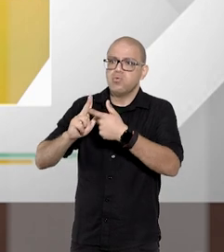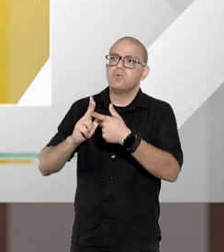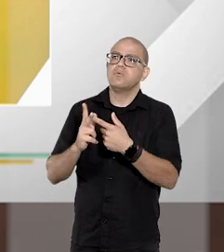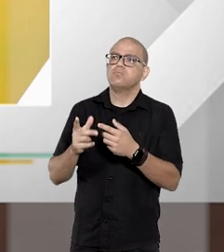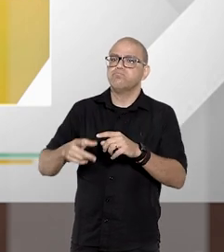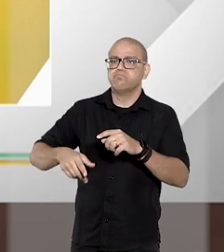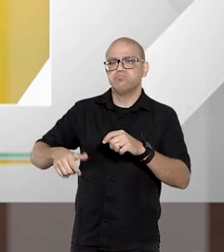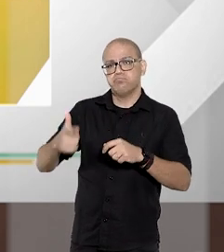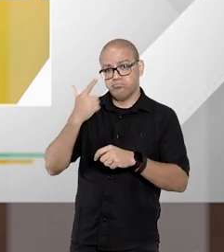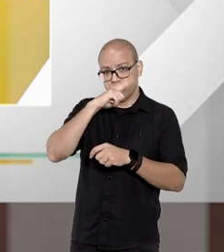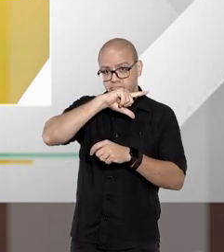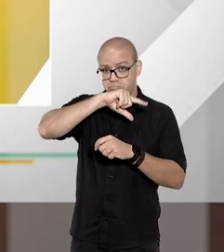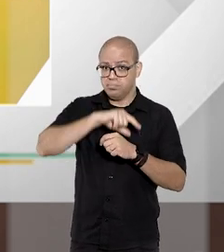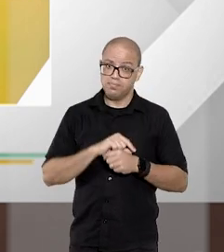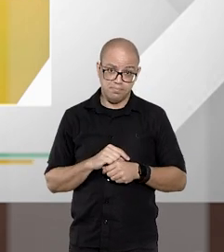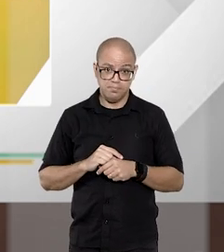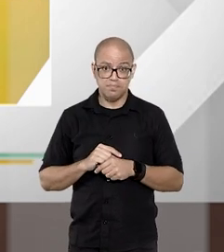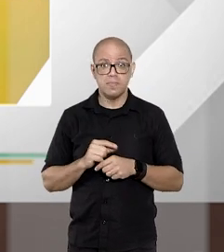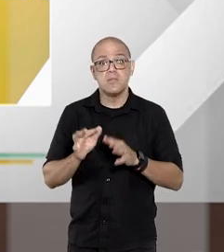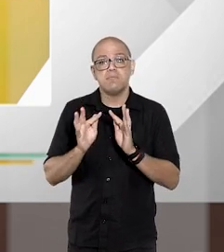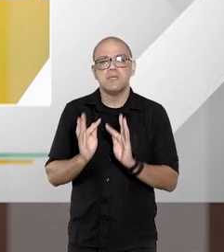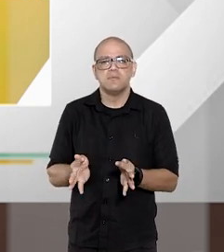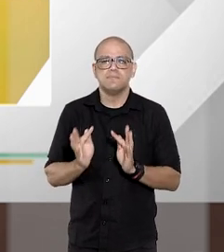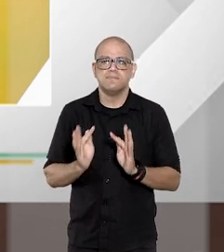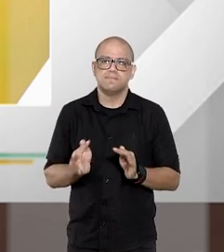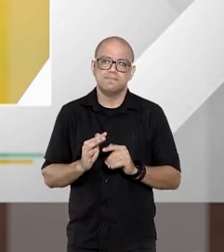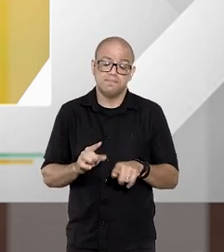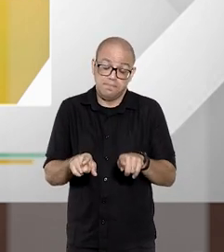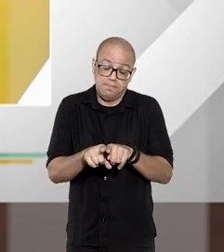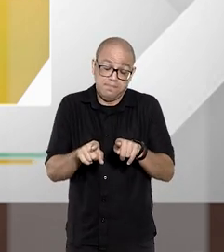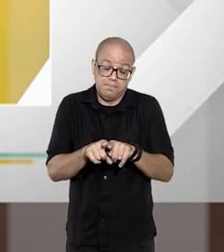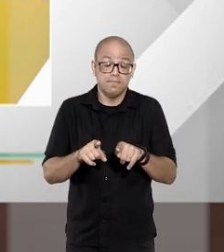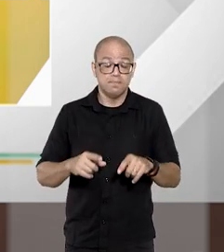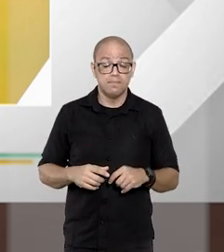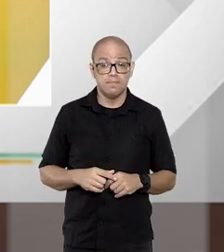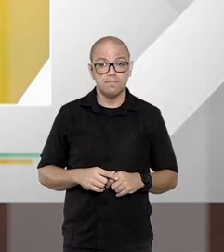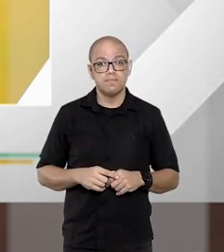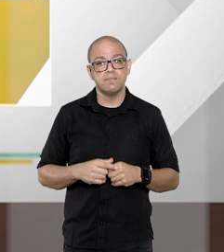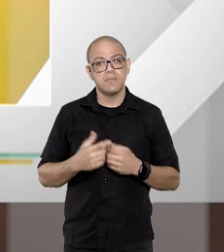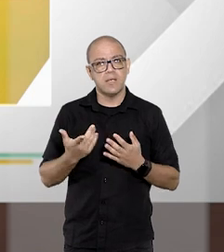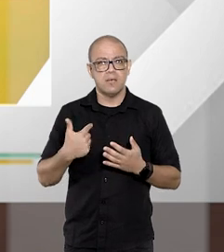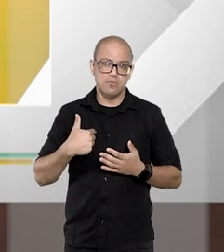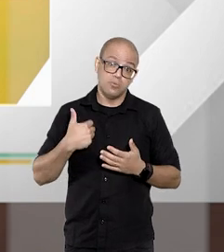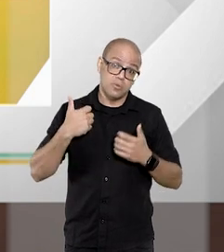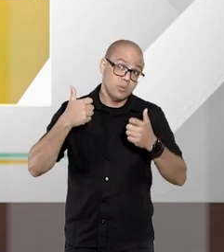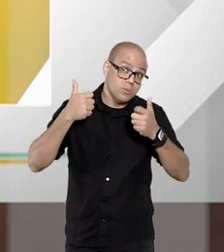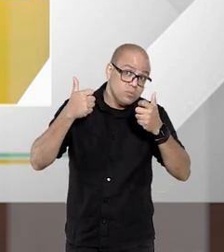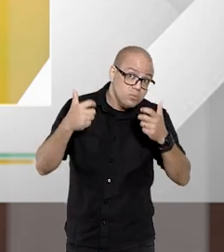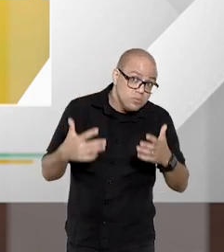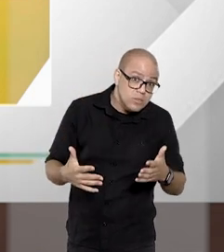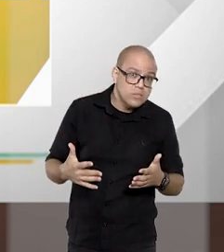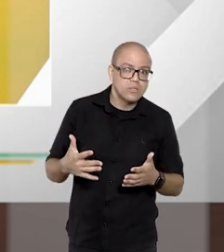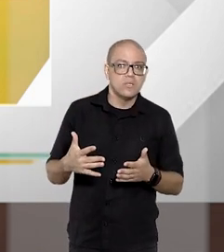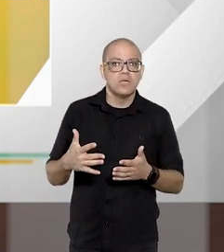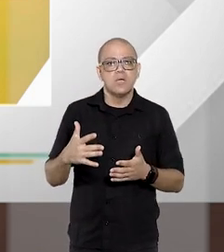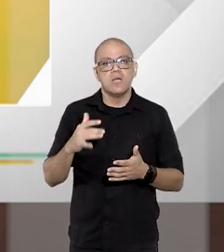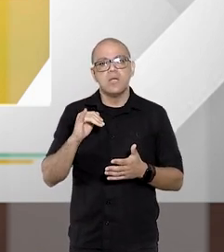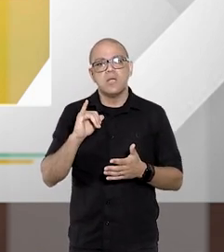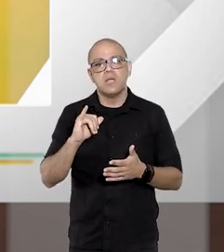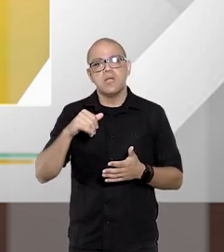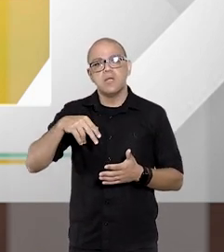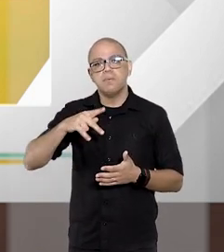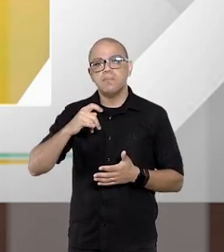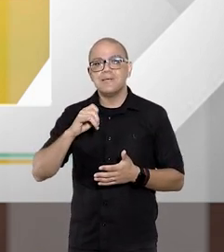posta em juízo. Então, essa menor complexidade, também, embora, eu diria, implícita,